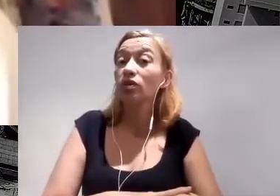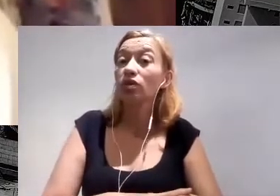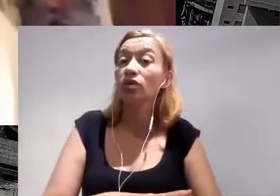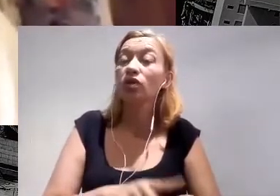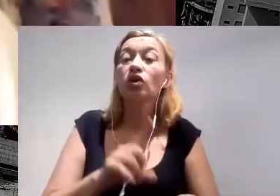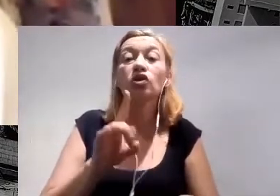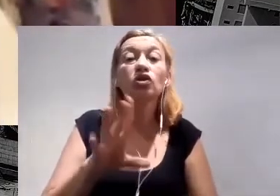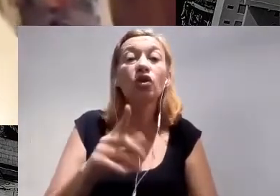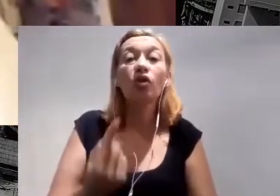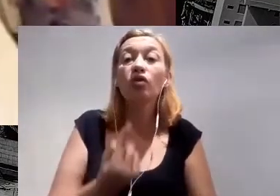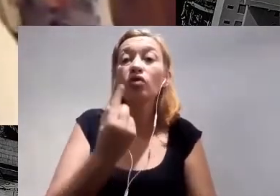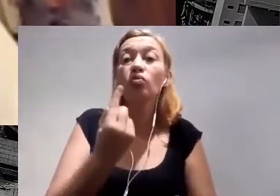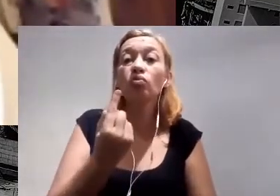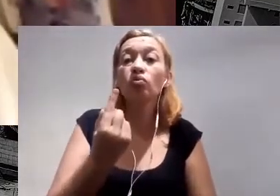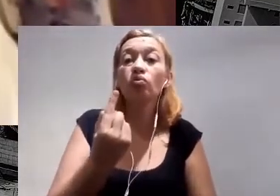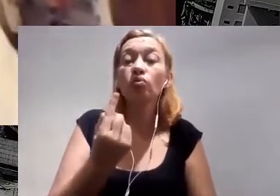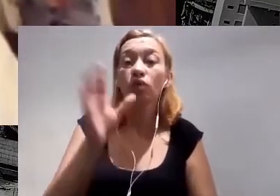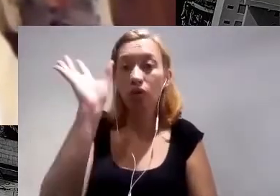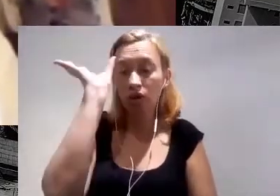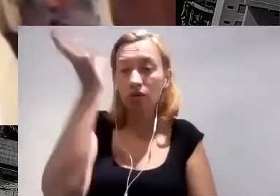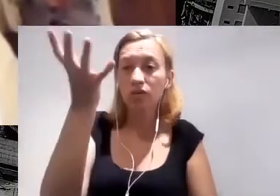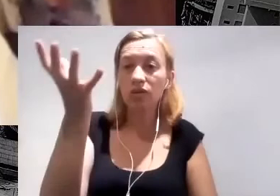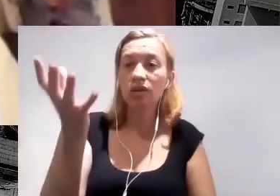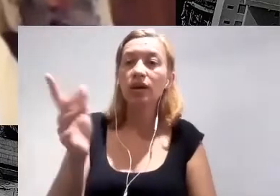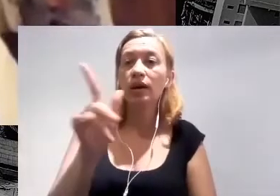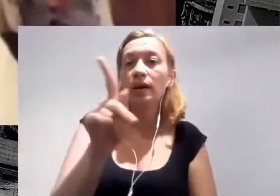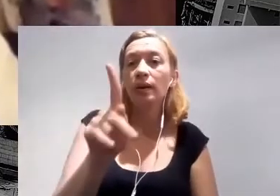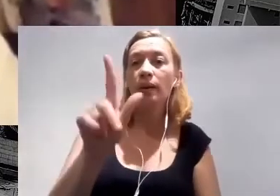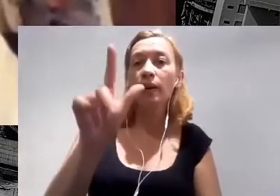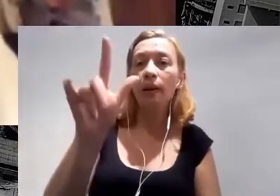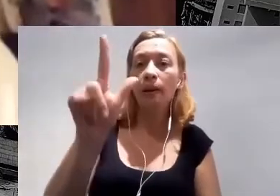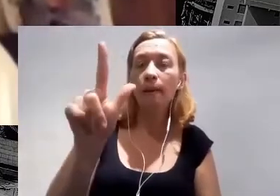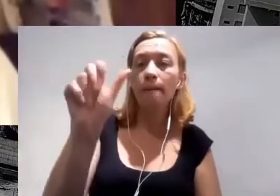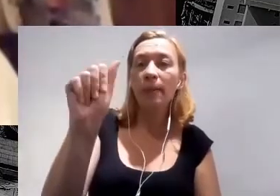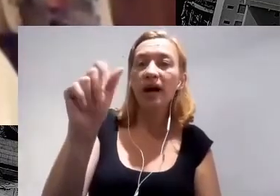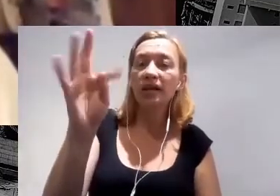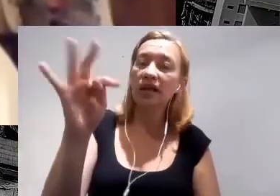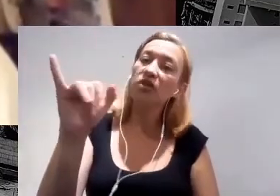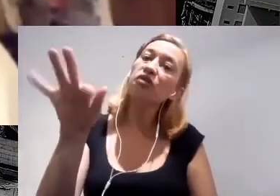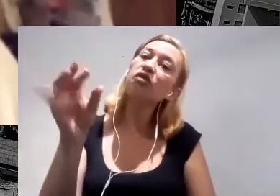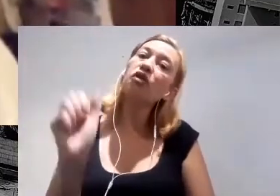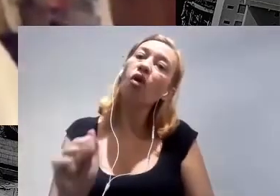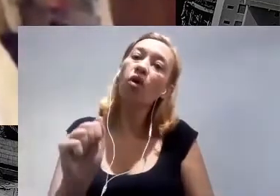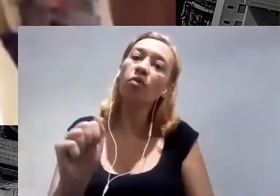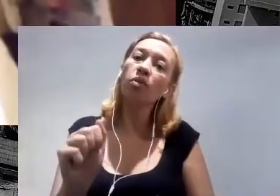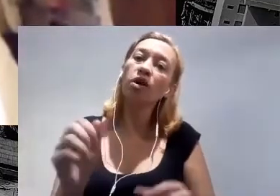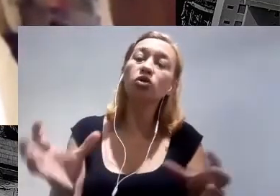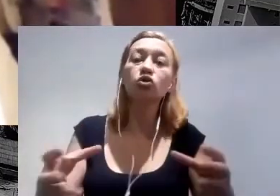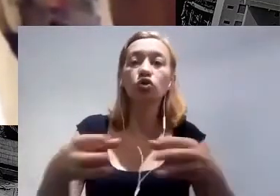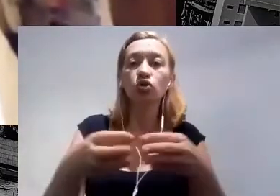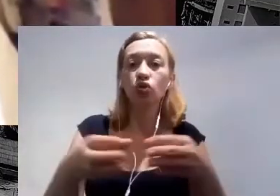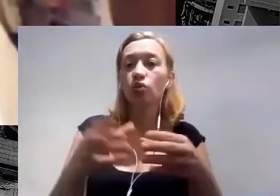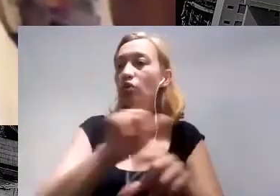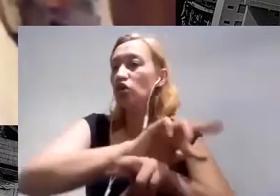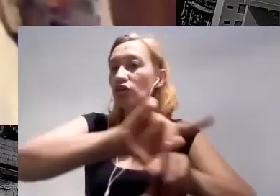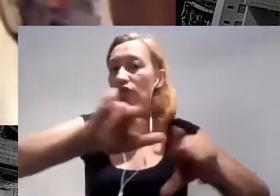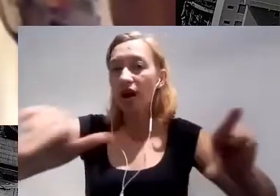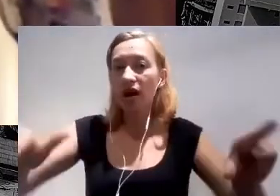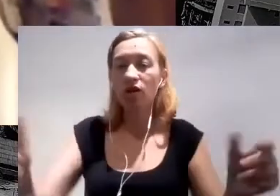forma, que é exatamente por essa plataforma coletiva e cooperativa entre os diversos atores de governos,